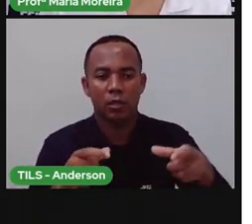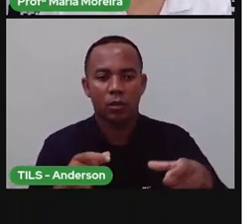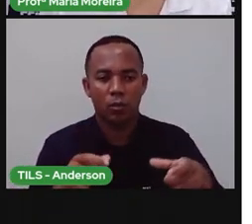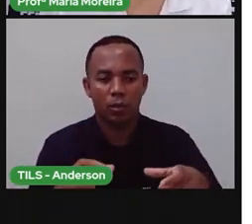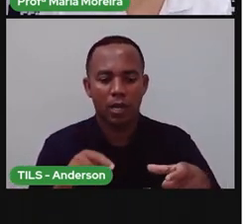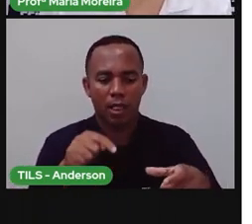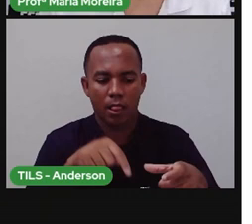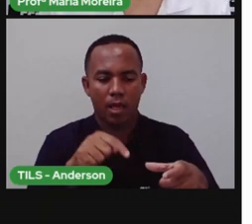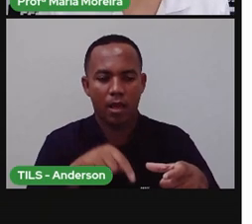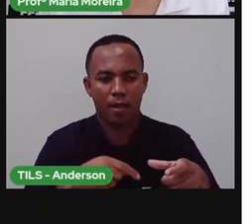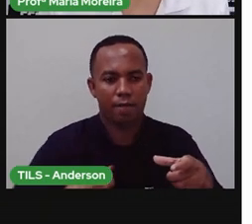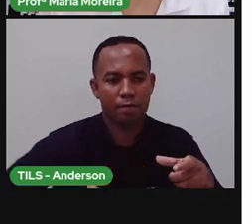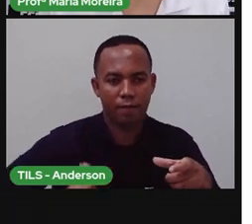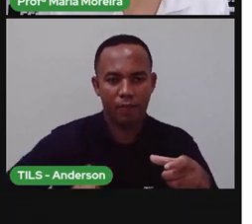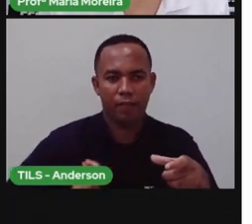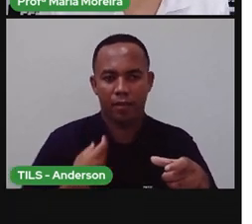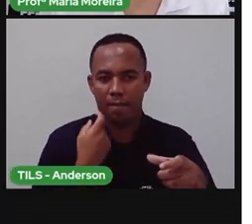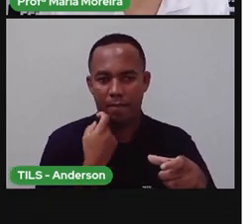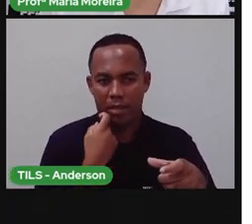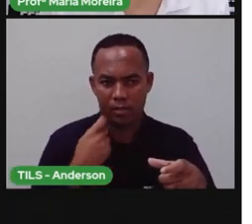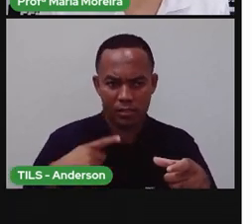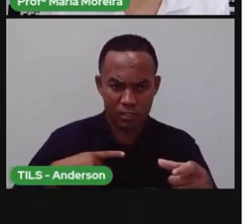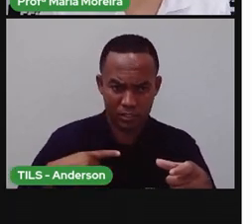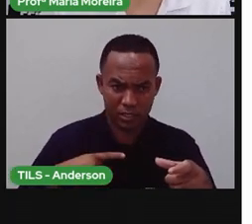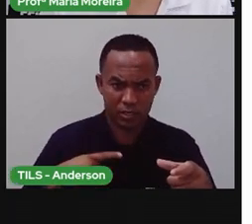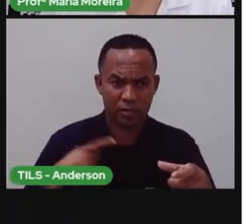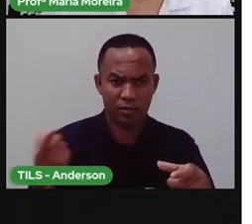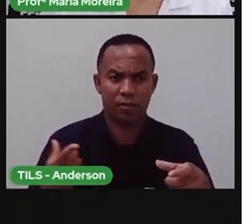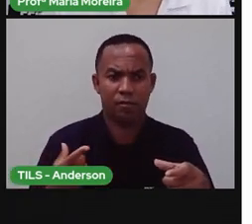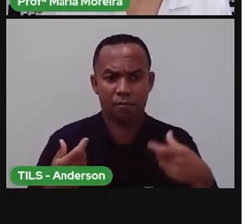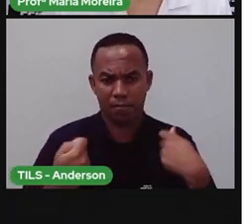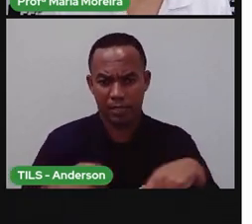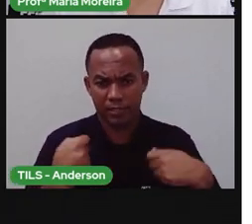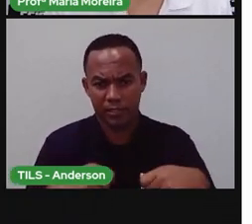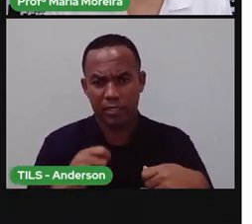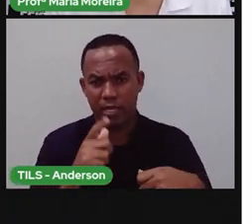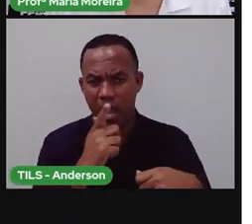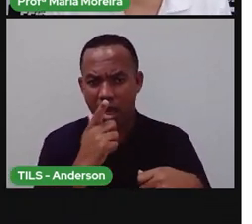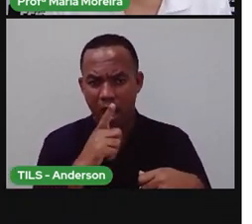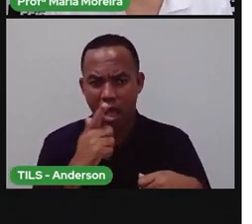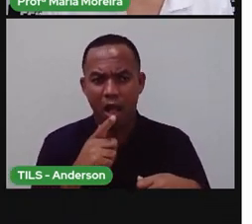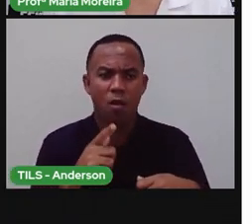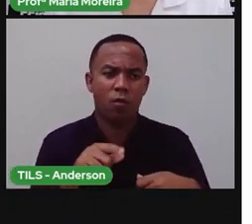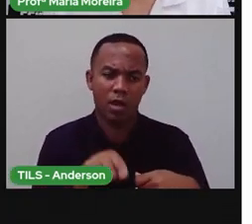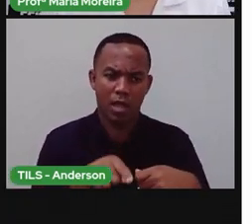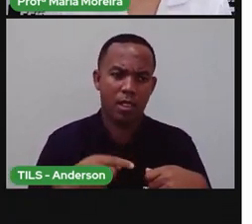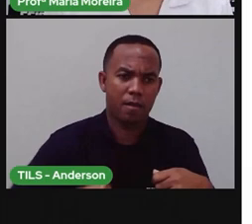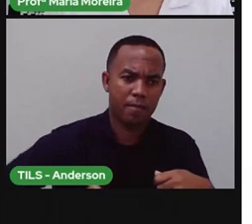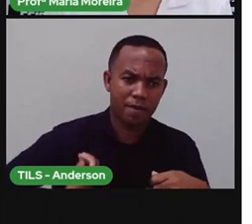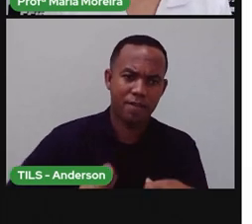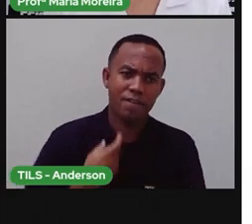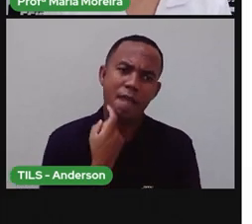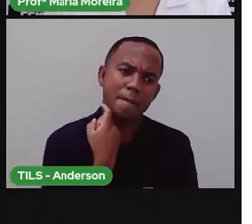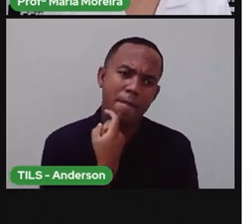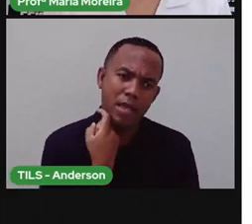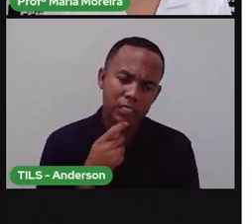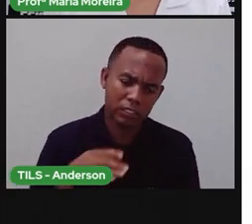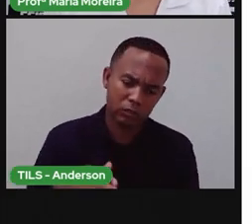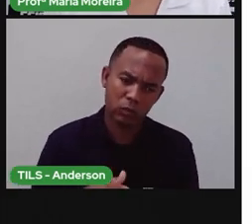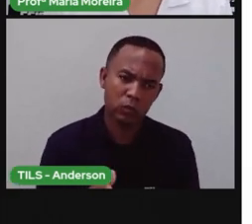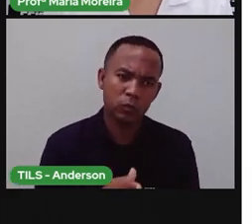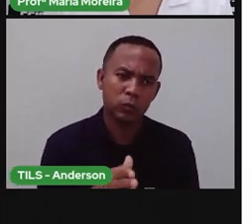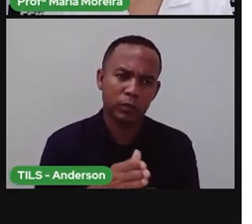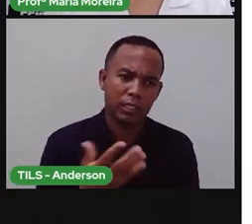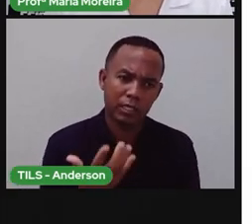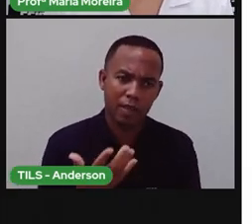vida. Como os peixes e as coisas aquáticas. E que definem nessa água. Porque se a gente tira, o peixinho vai sobreviver sem